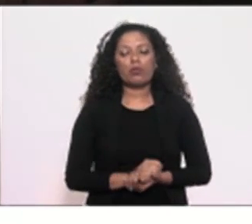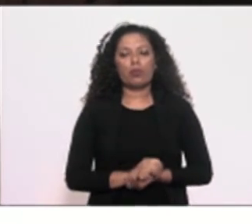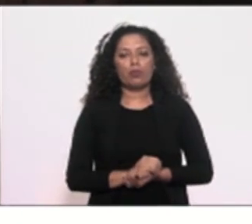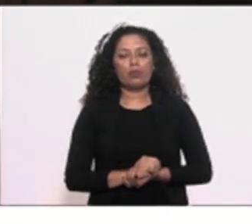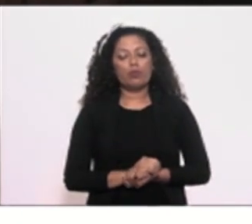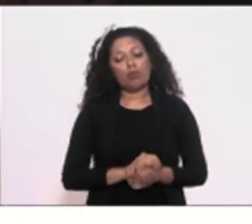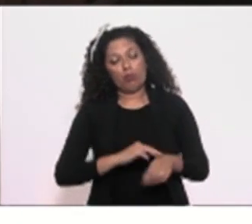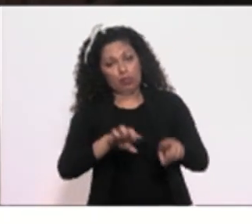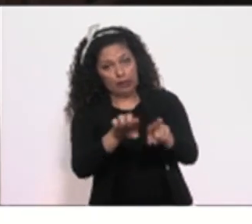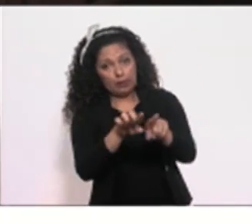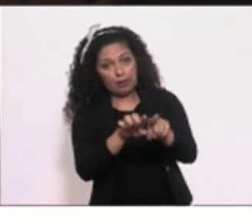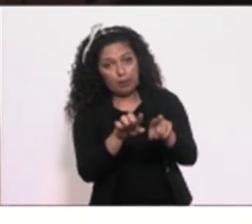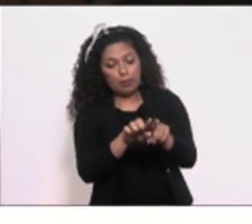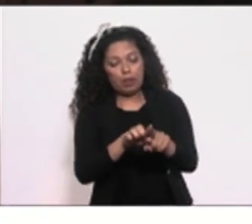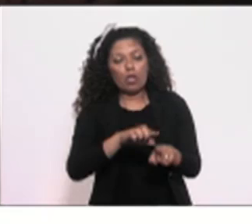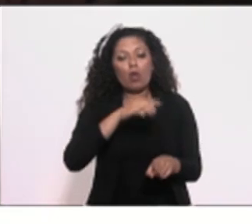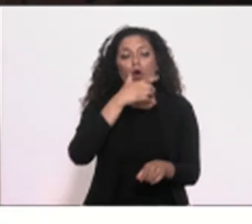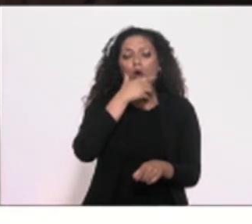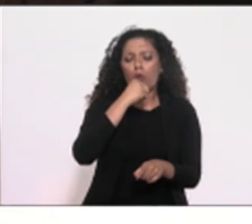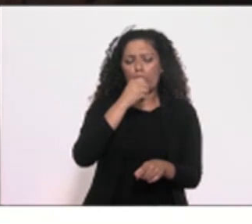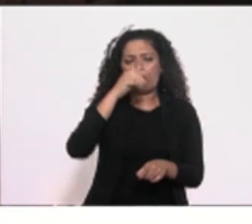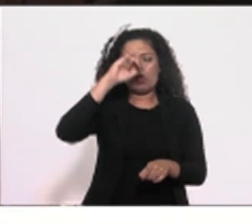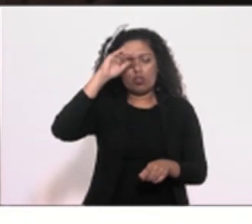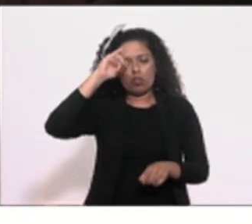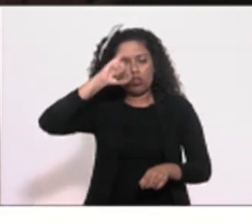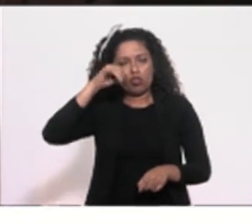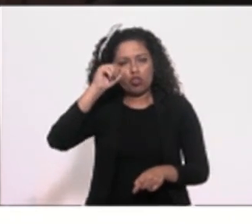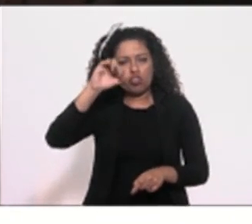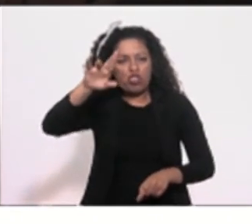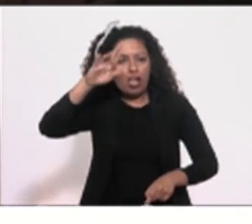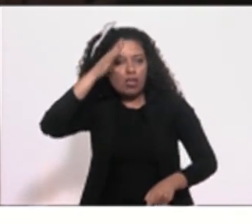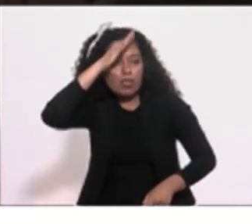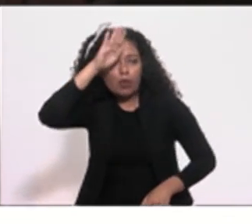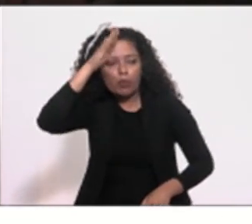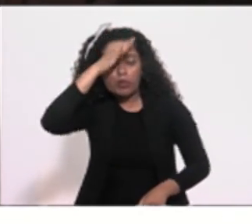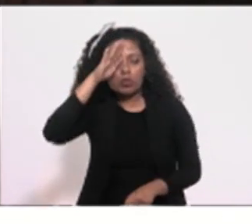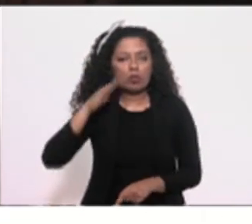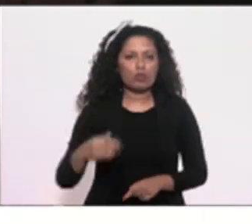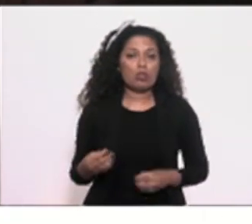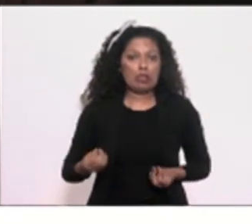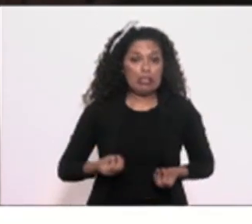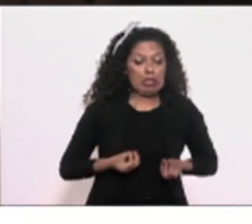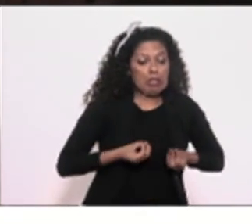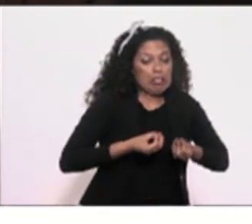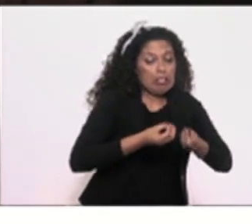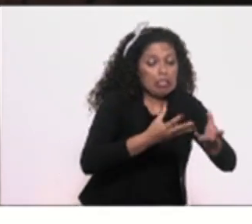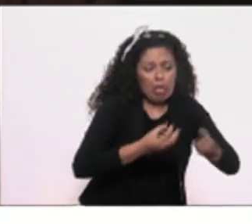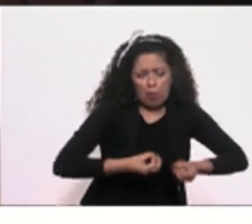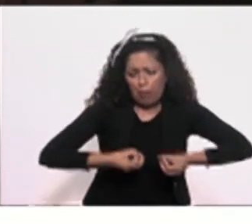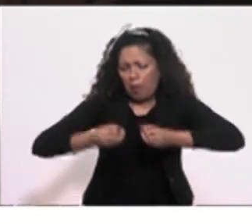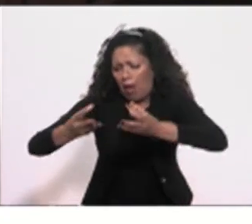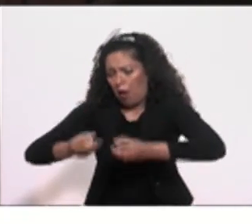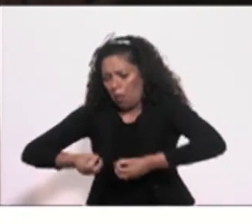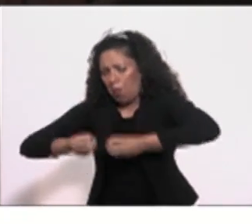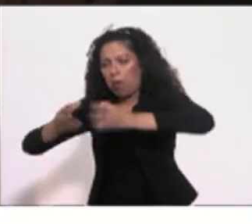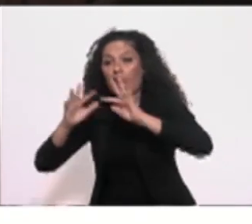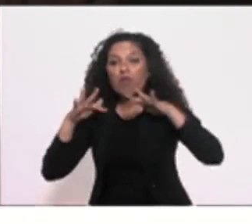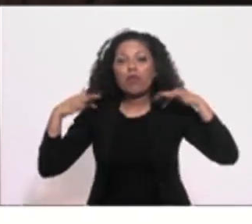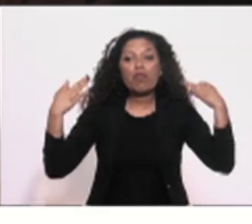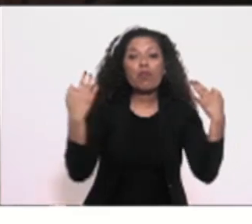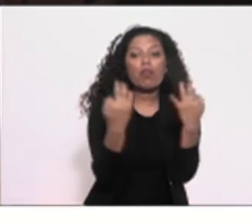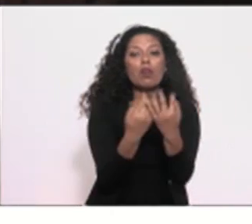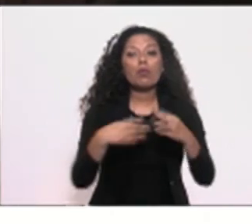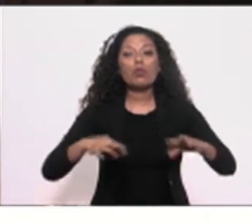também o senhor Jair Bolsonaro, deu a Carlos Bolsonaro, o